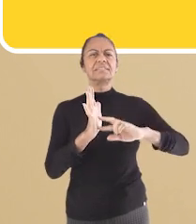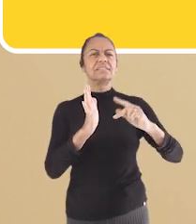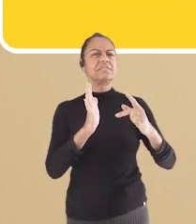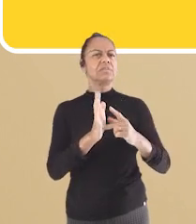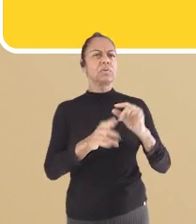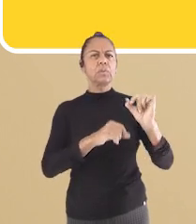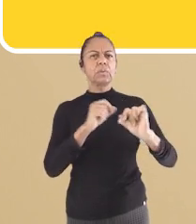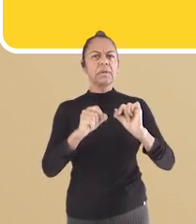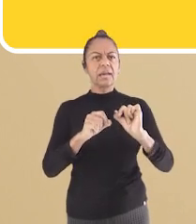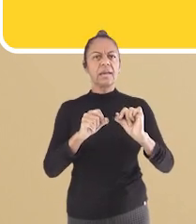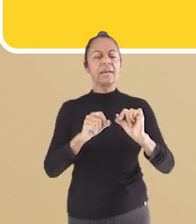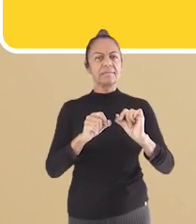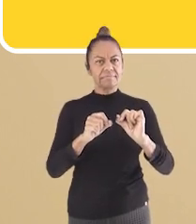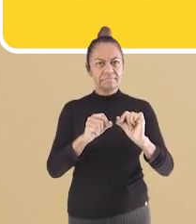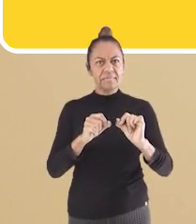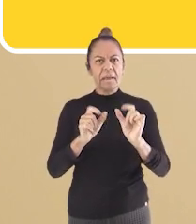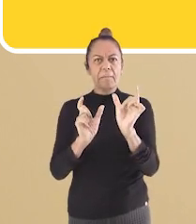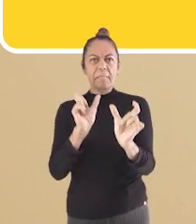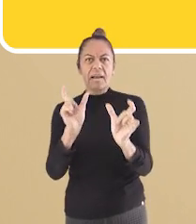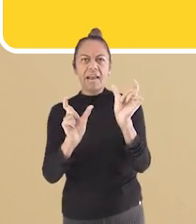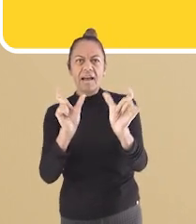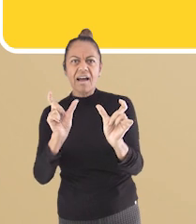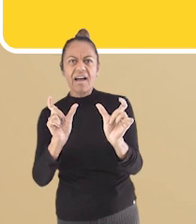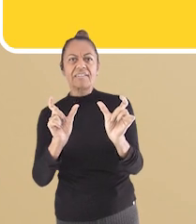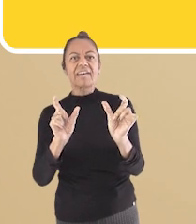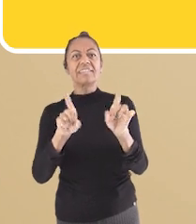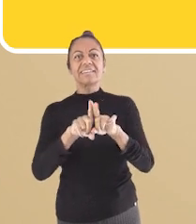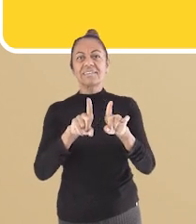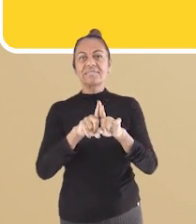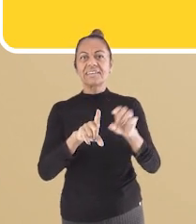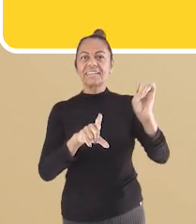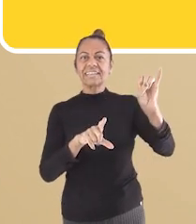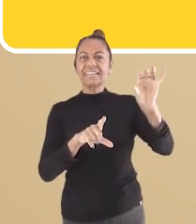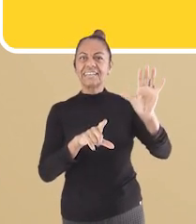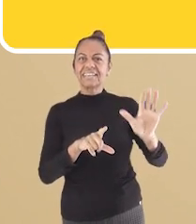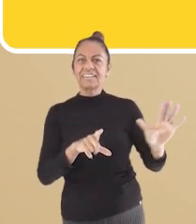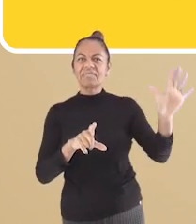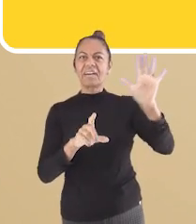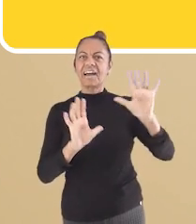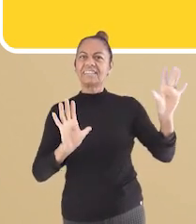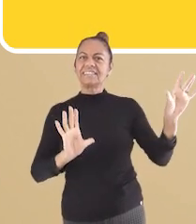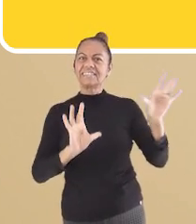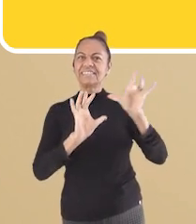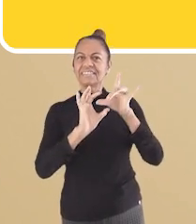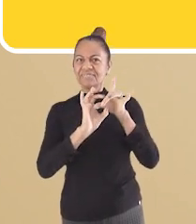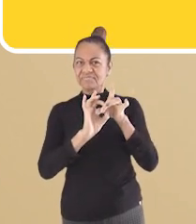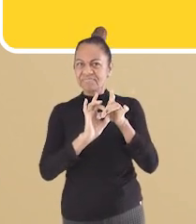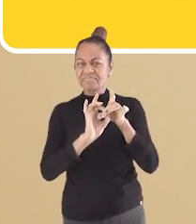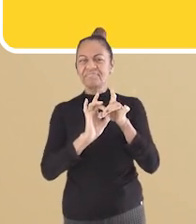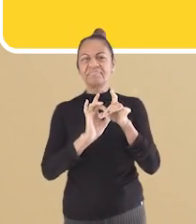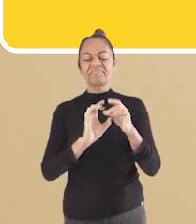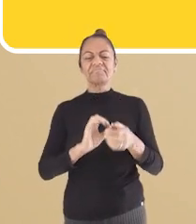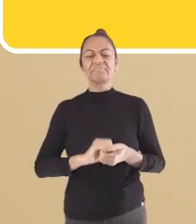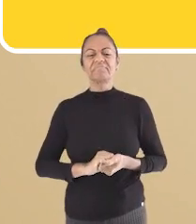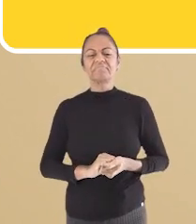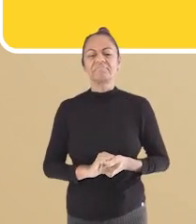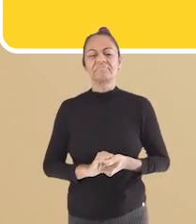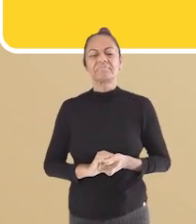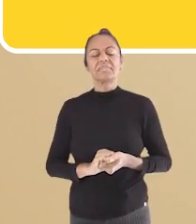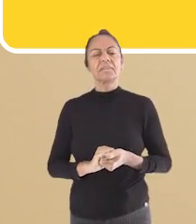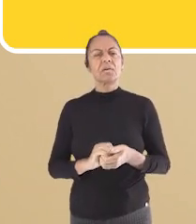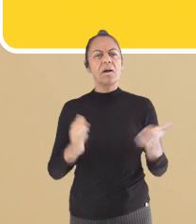e não verbal, pois mistura palavras e imagens. Você observou esse detalhe?